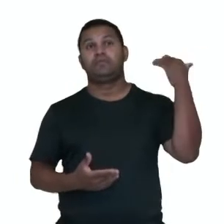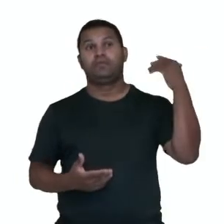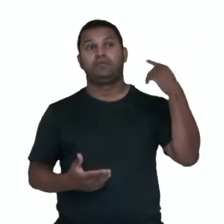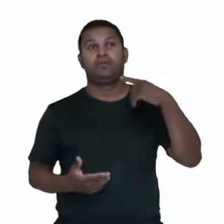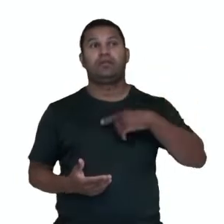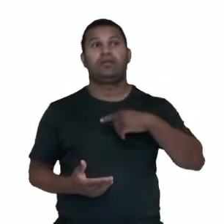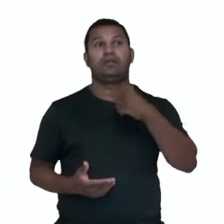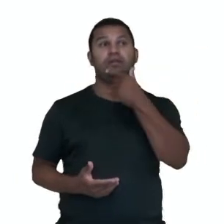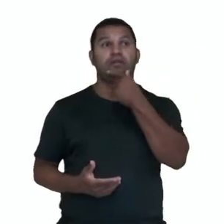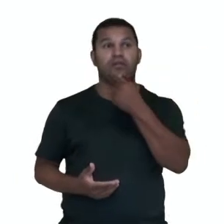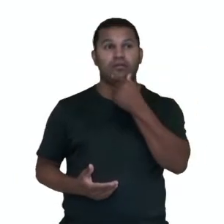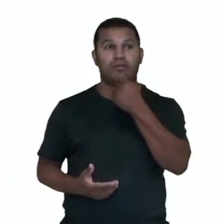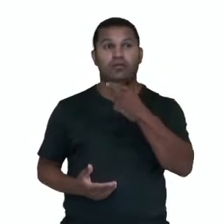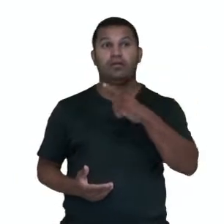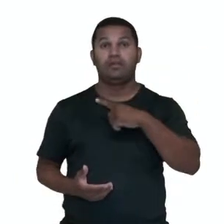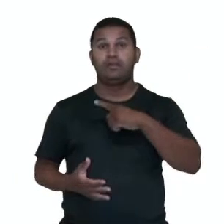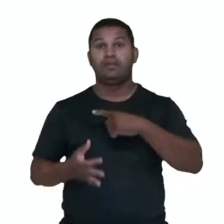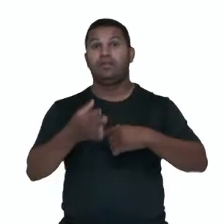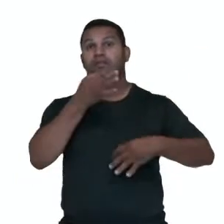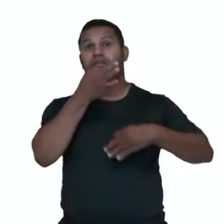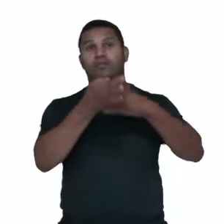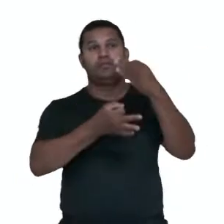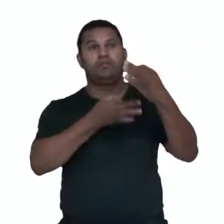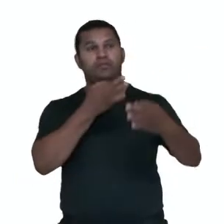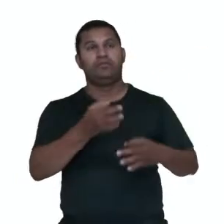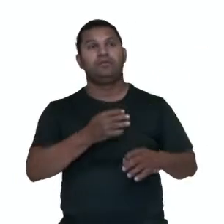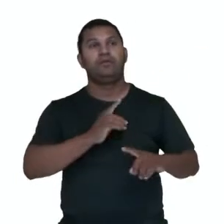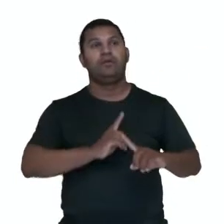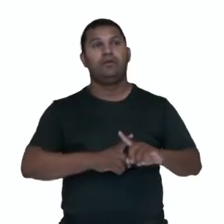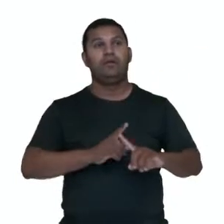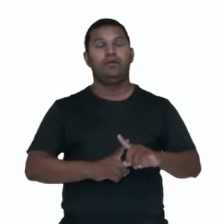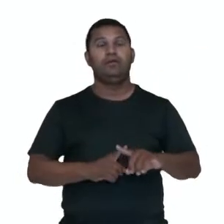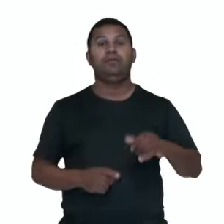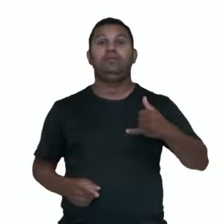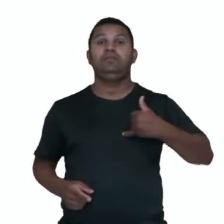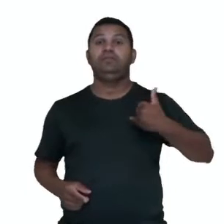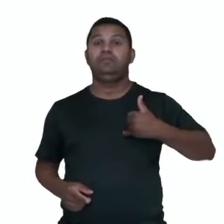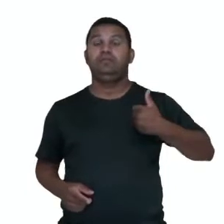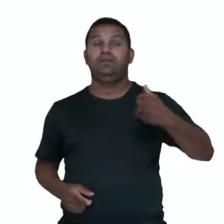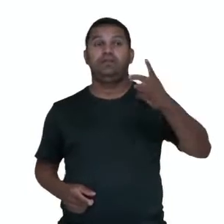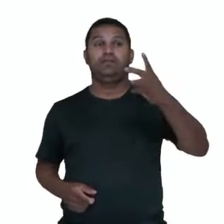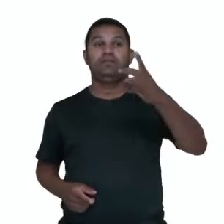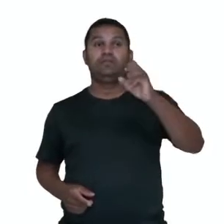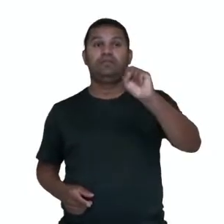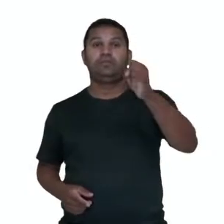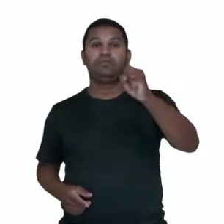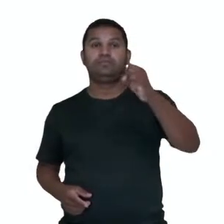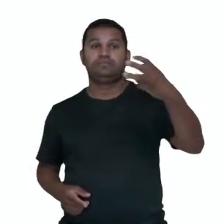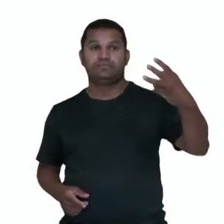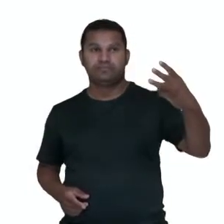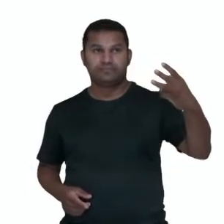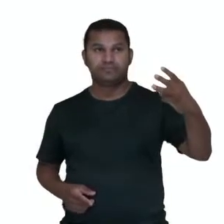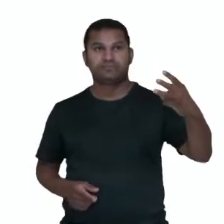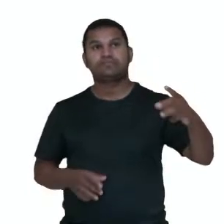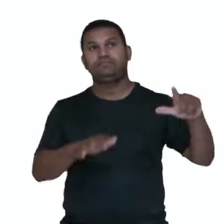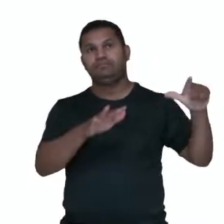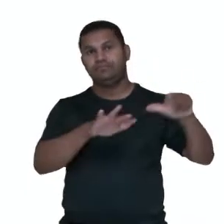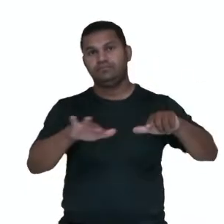Mori, ex-primeiro-ministro de 83 anos, deixou o cargo de presidente da Tóquio 2020, na semana passada.